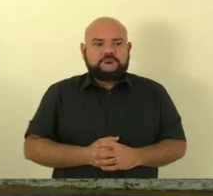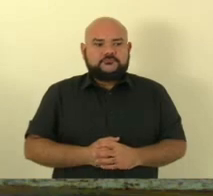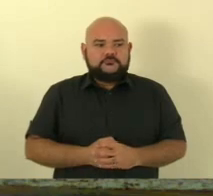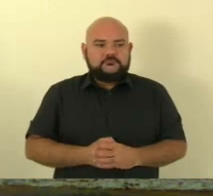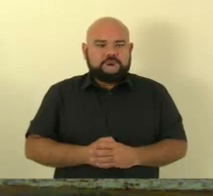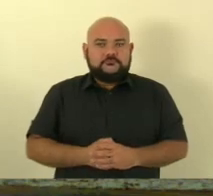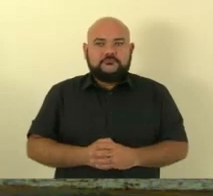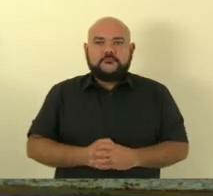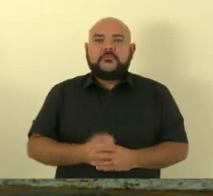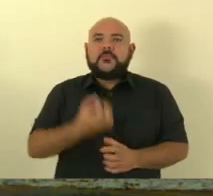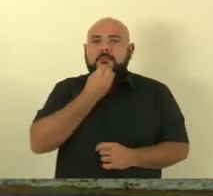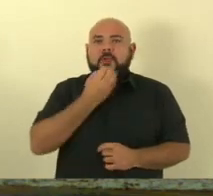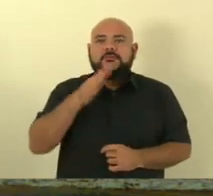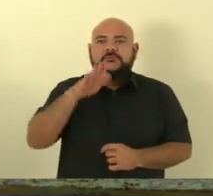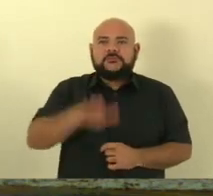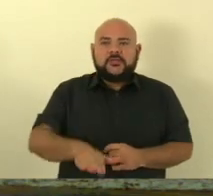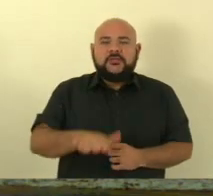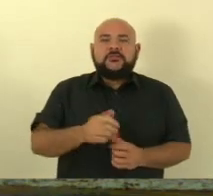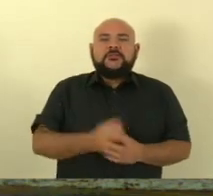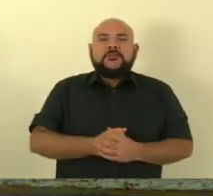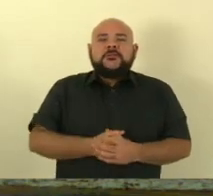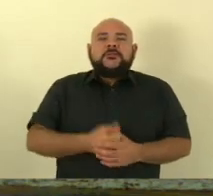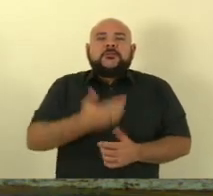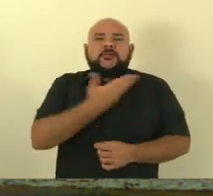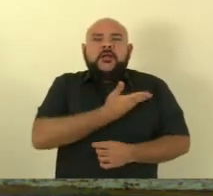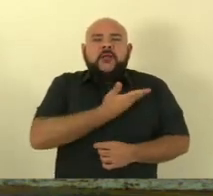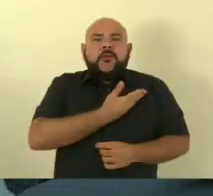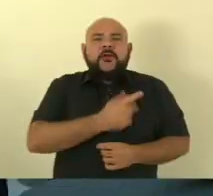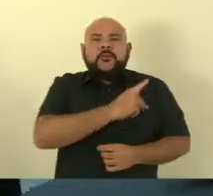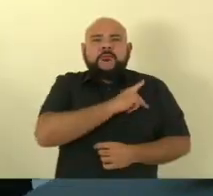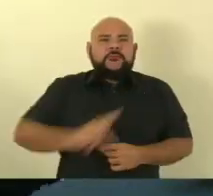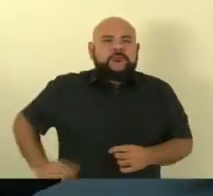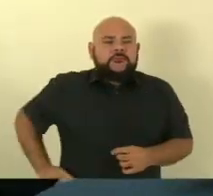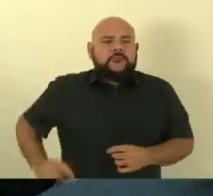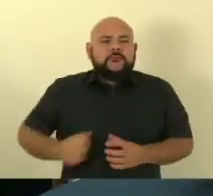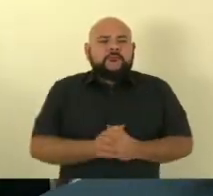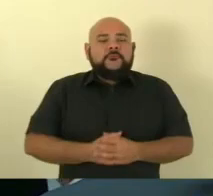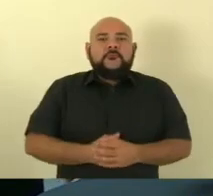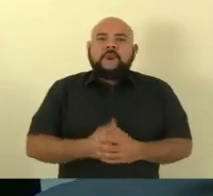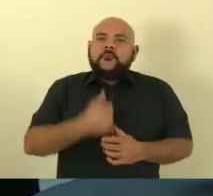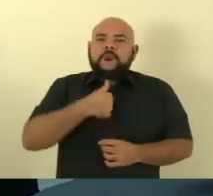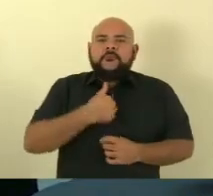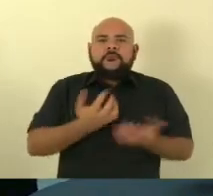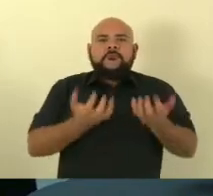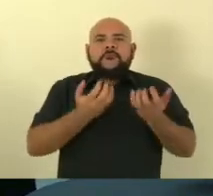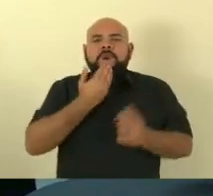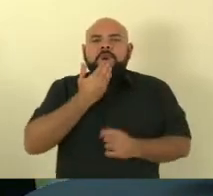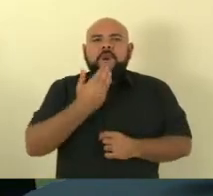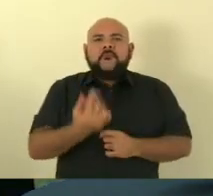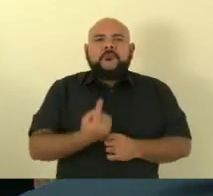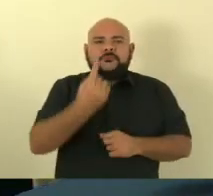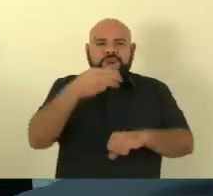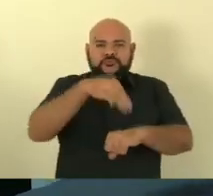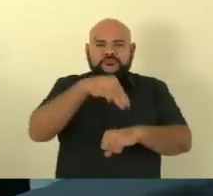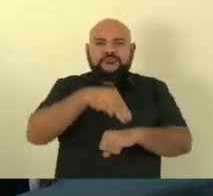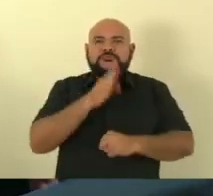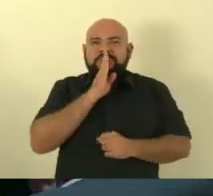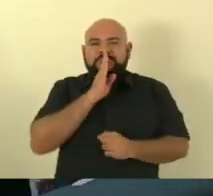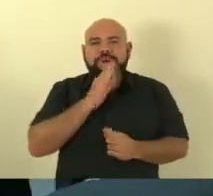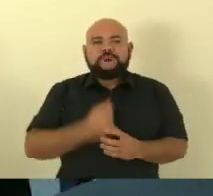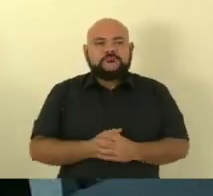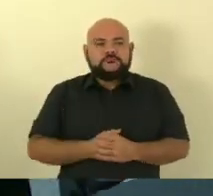Boa tarde, deputado Danilo Baez, nosso presidente. Eu quero pedir um minuto de silêncio pelo falecimento